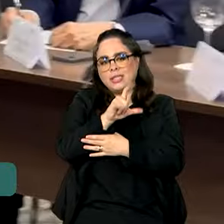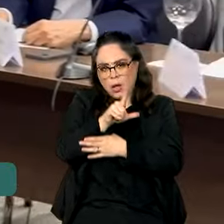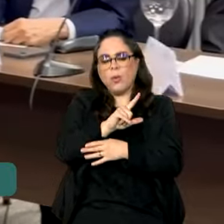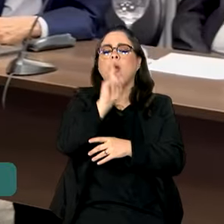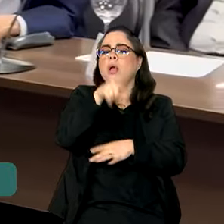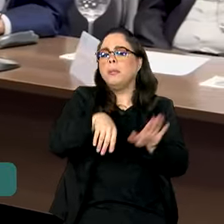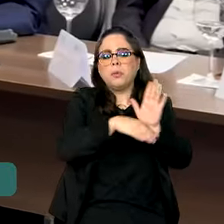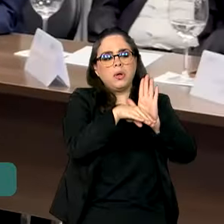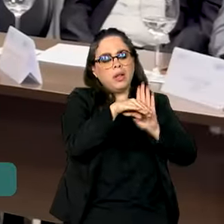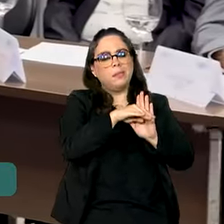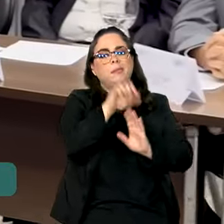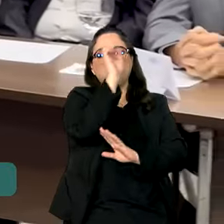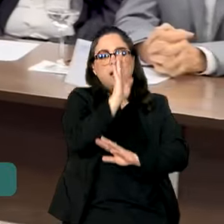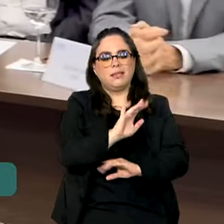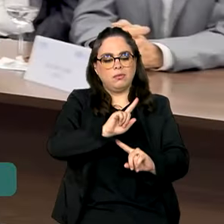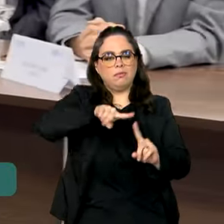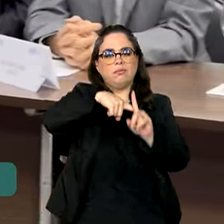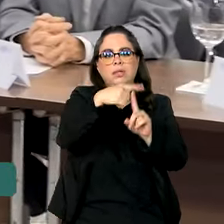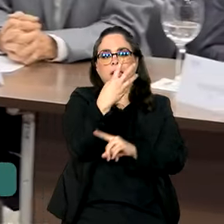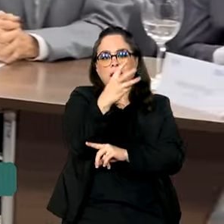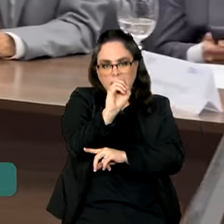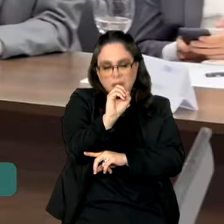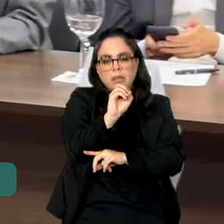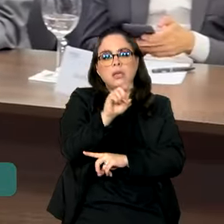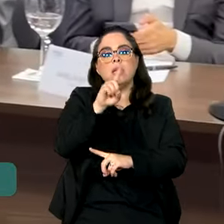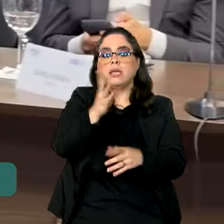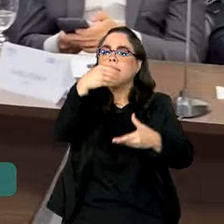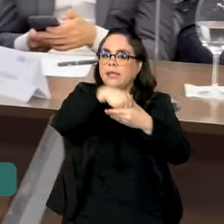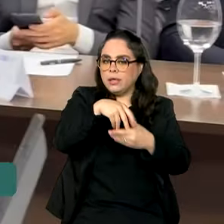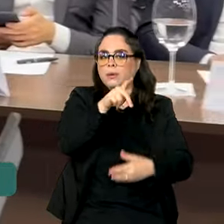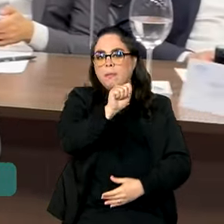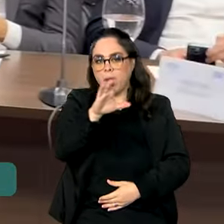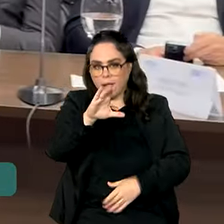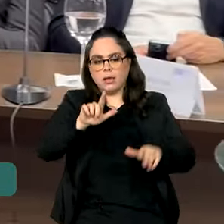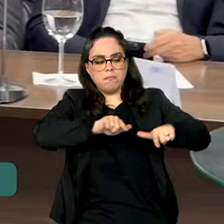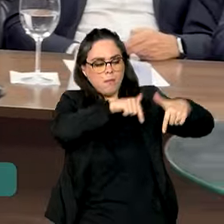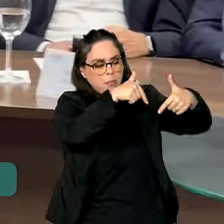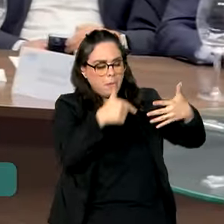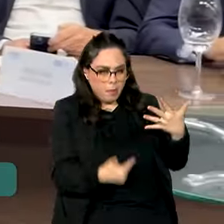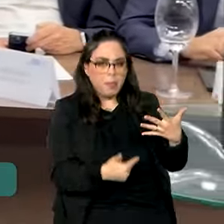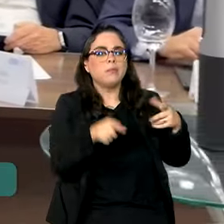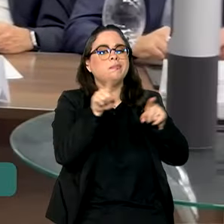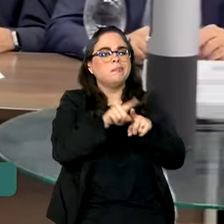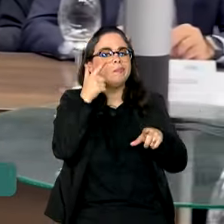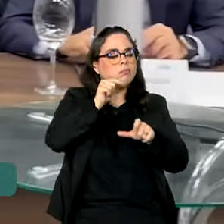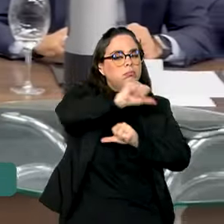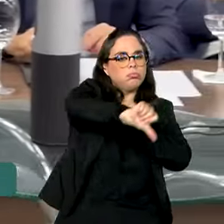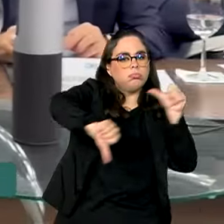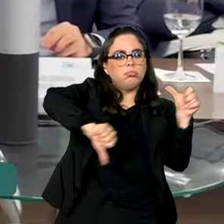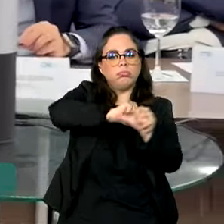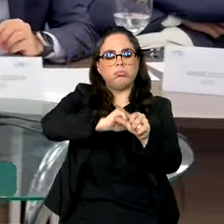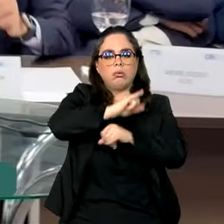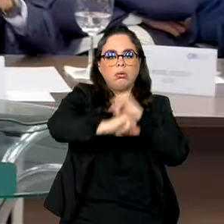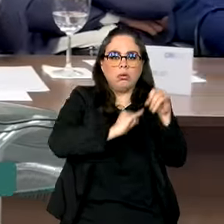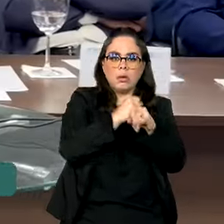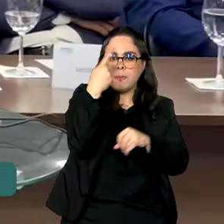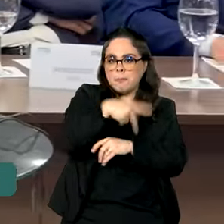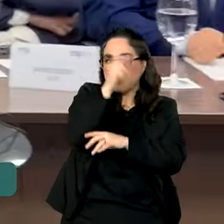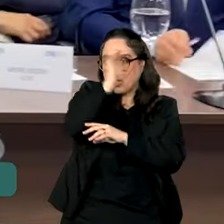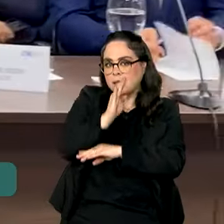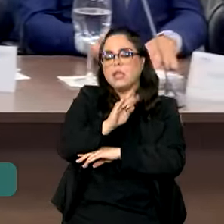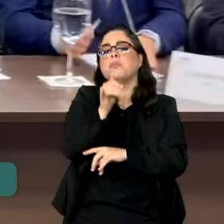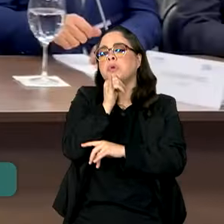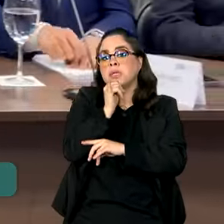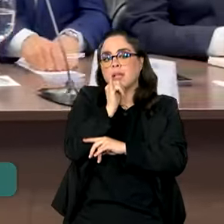que reúne várias ações, que algumas delas já estão no PAC, para a transformação digital no Brasil. Desde investimento na internet